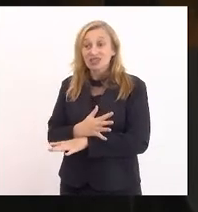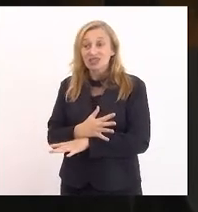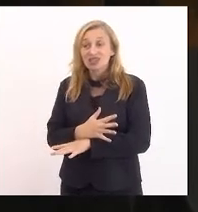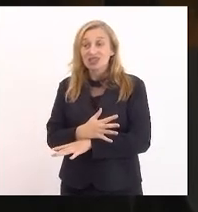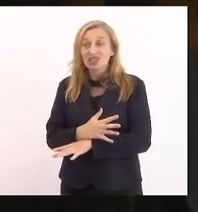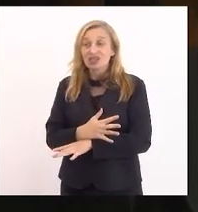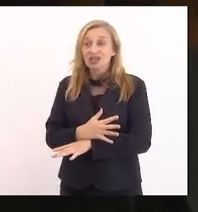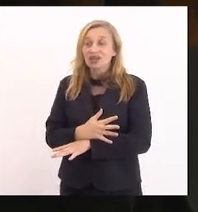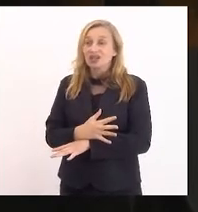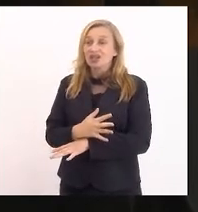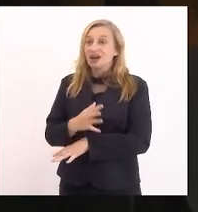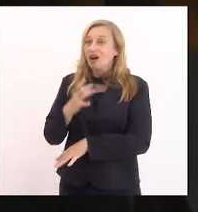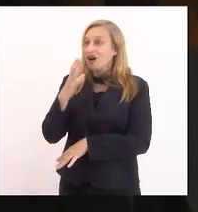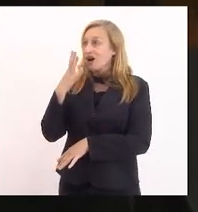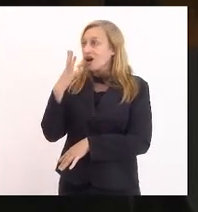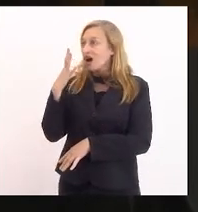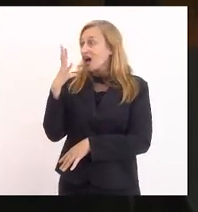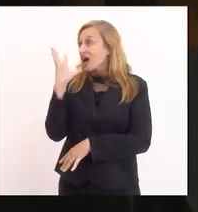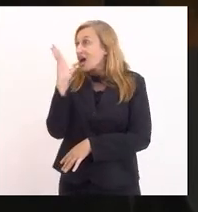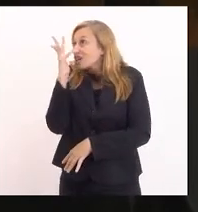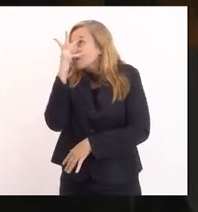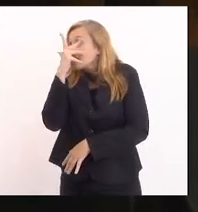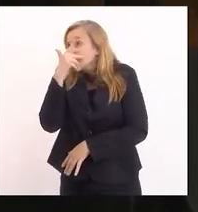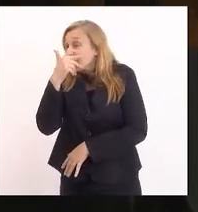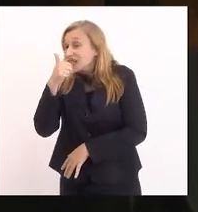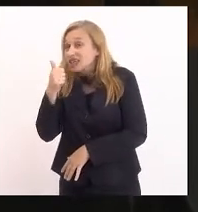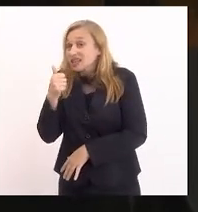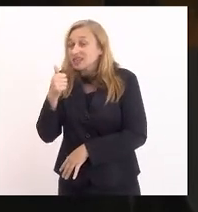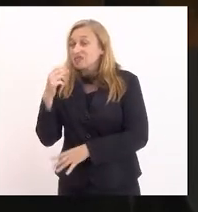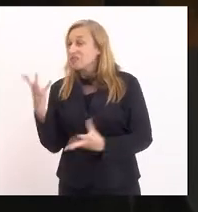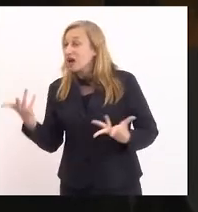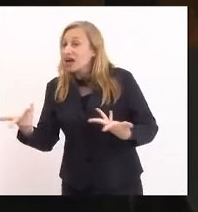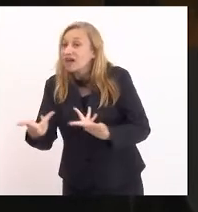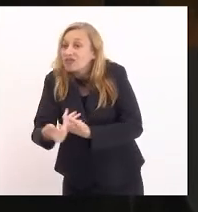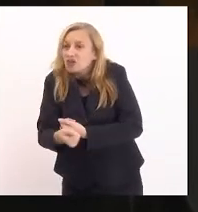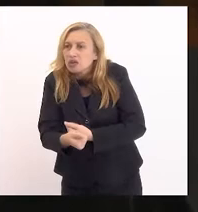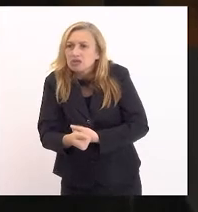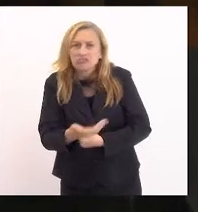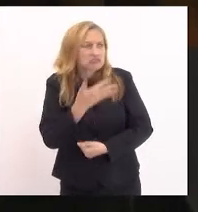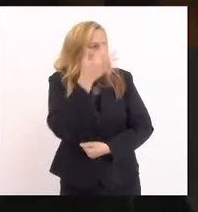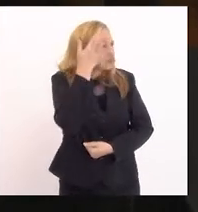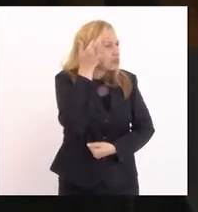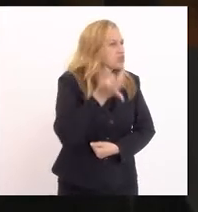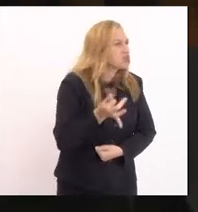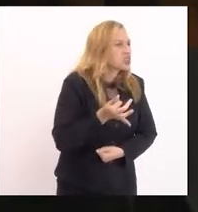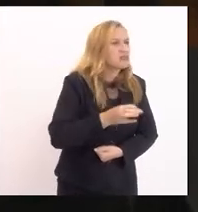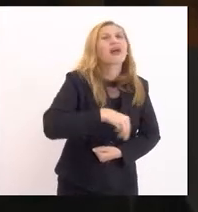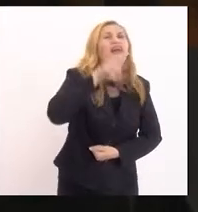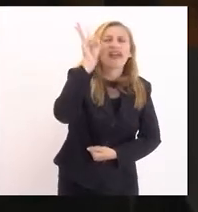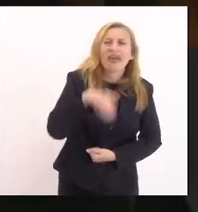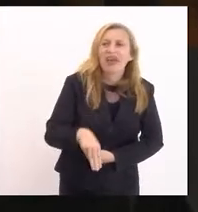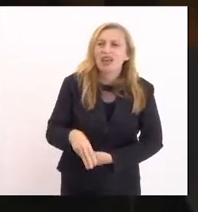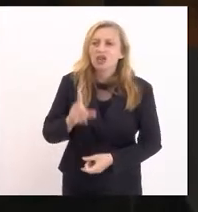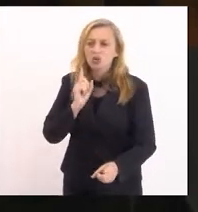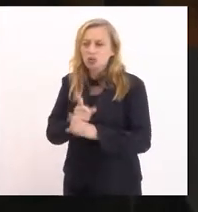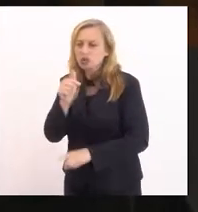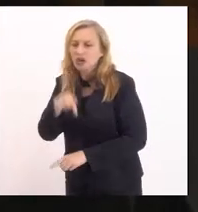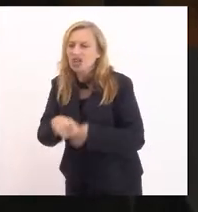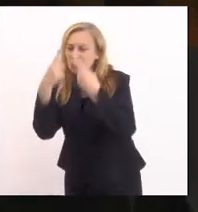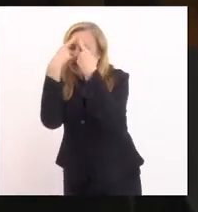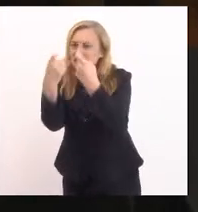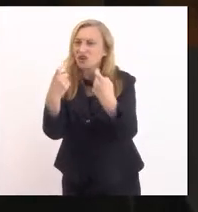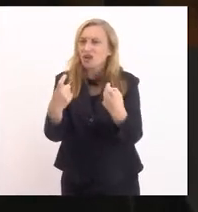cantada em prose e verso como maravilhosa, resta saber para quem encontrou aqui uma violência